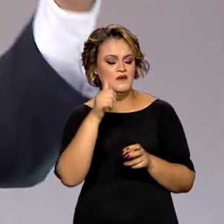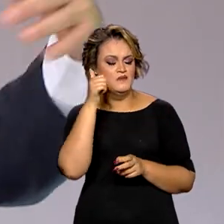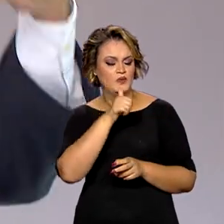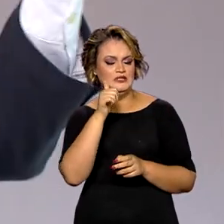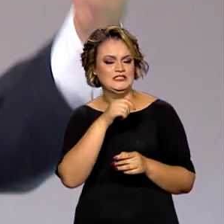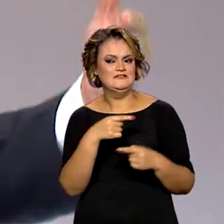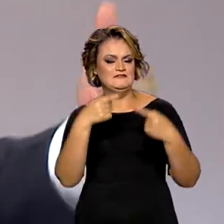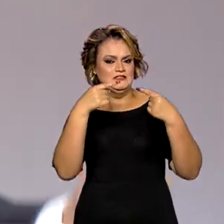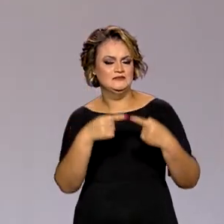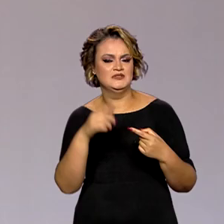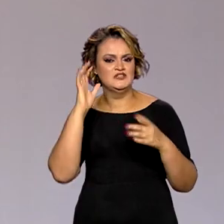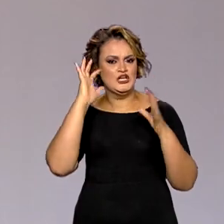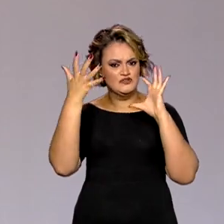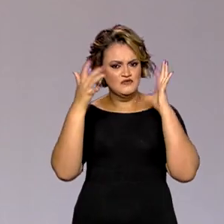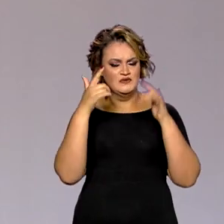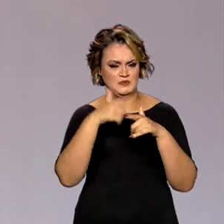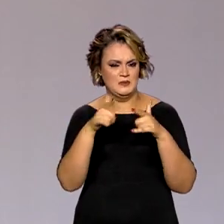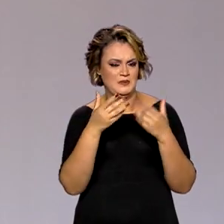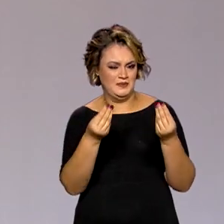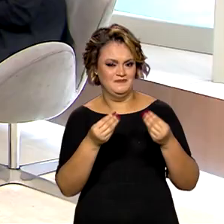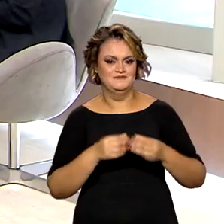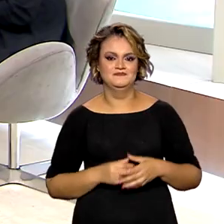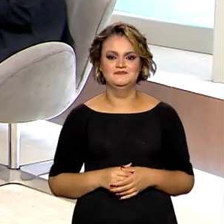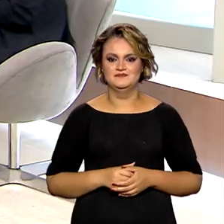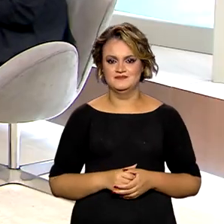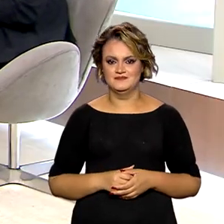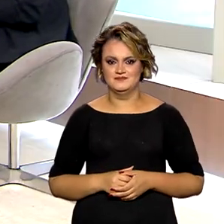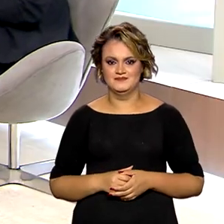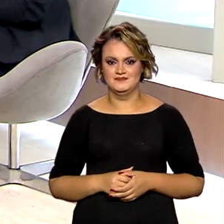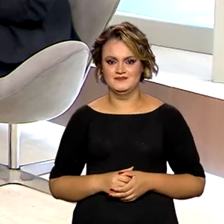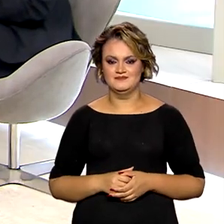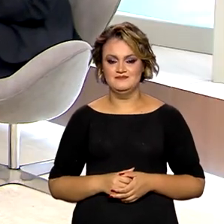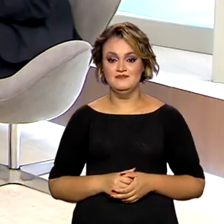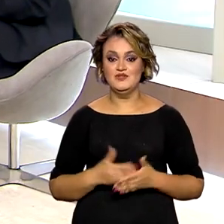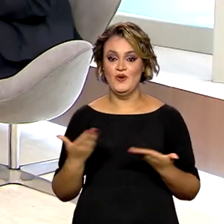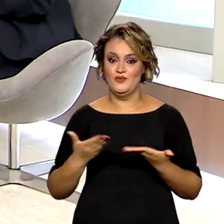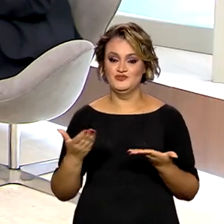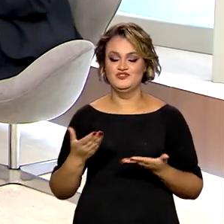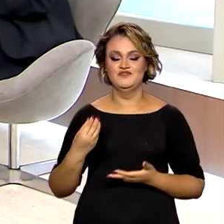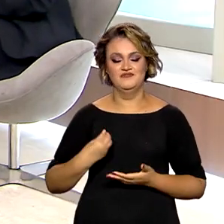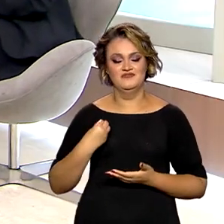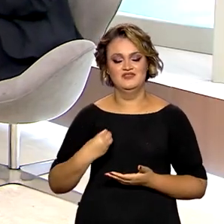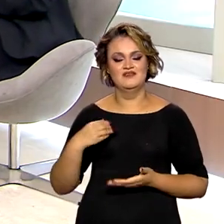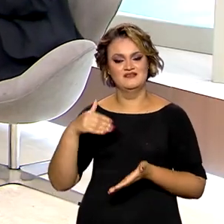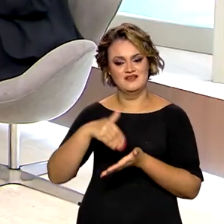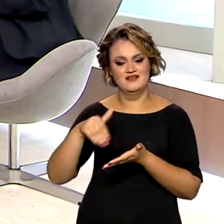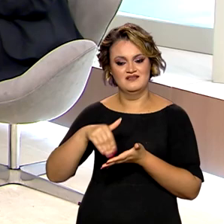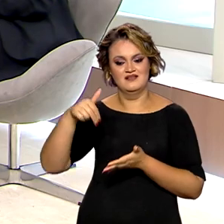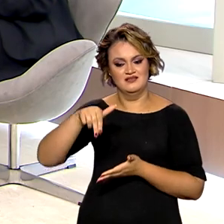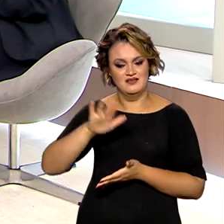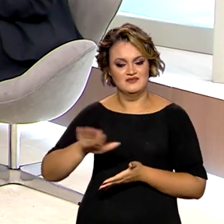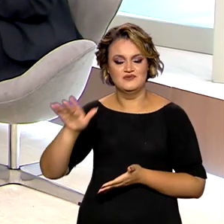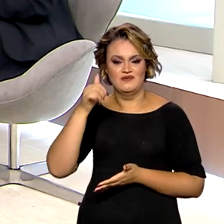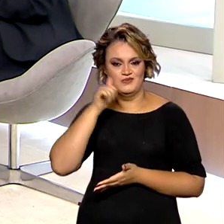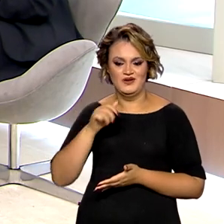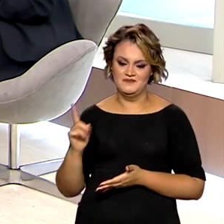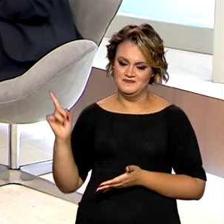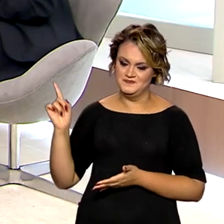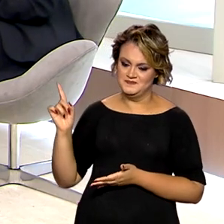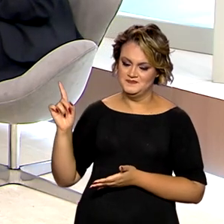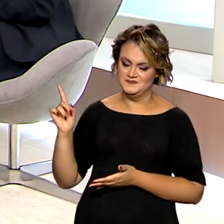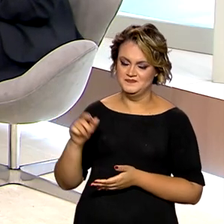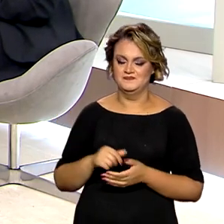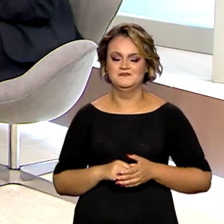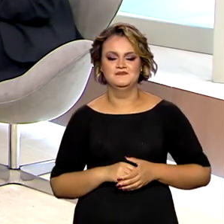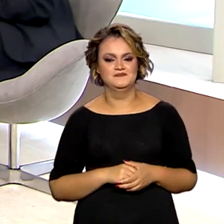enfrentar e vencer todos os obstáculos. Hoje eu converso com a Secretária Nacional de Políticas para as Mulheres, Ana